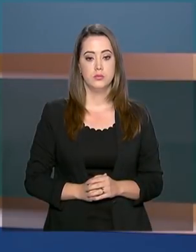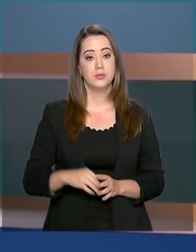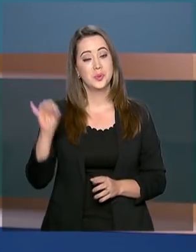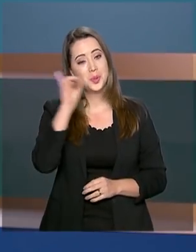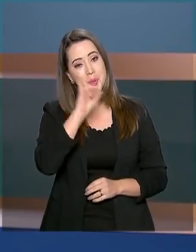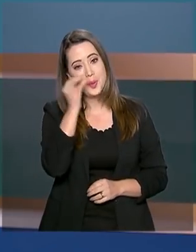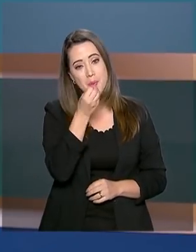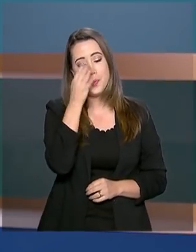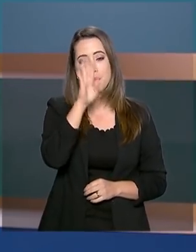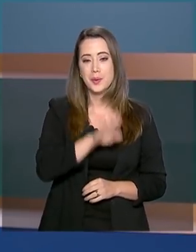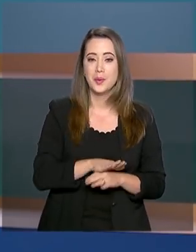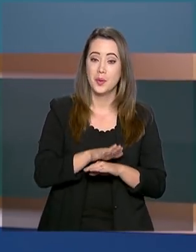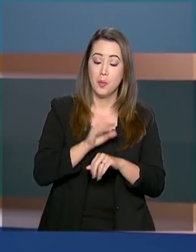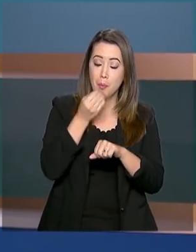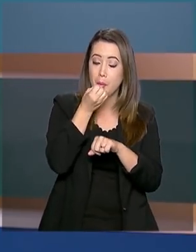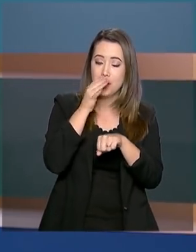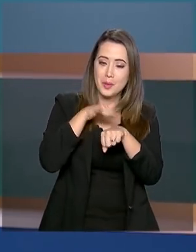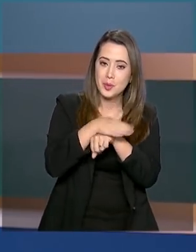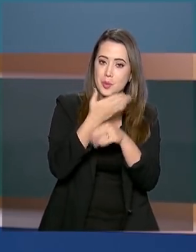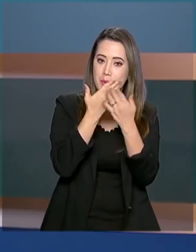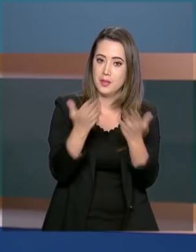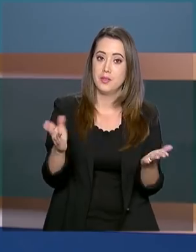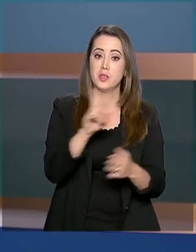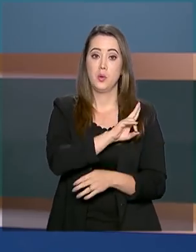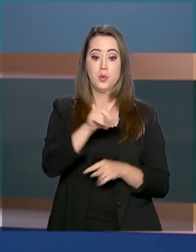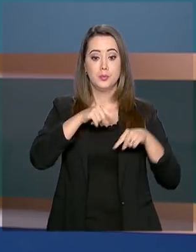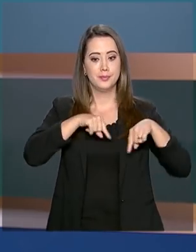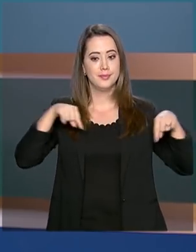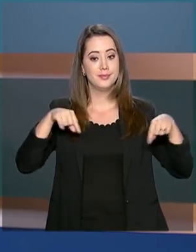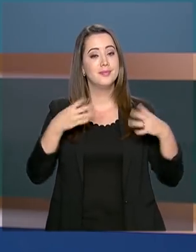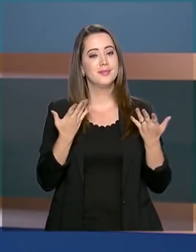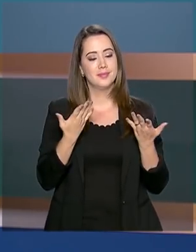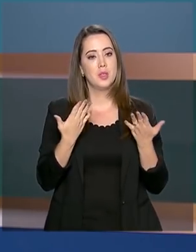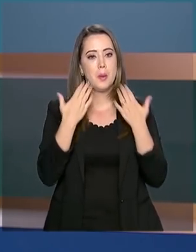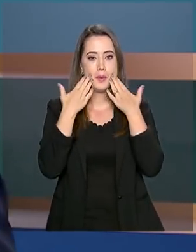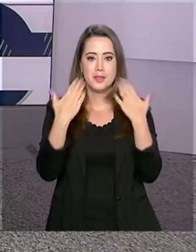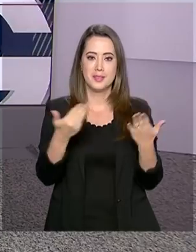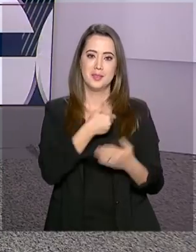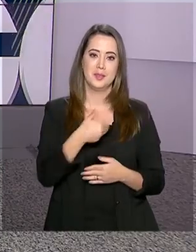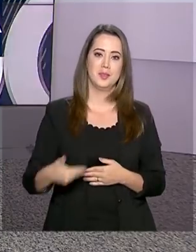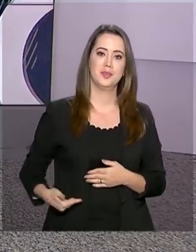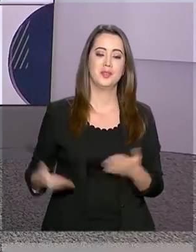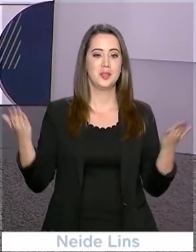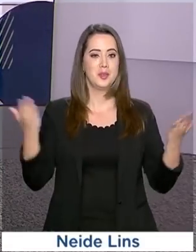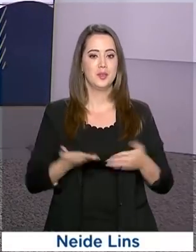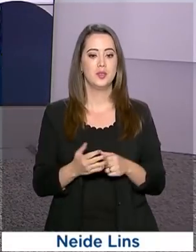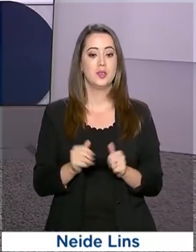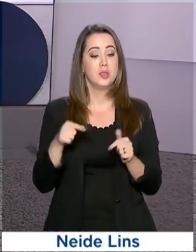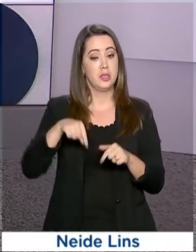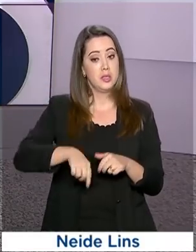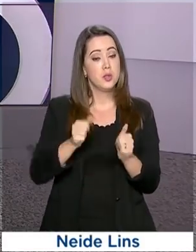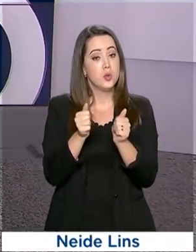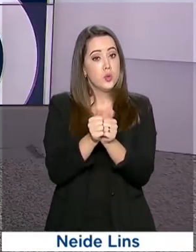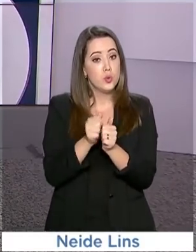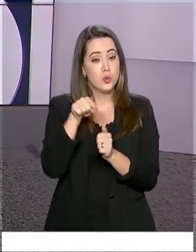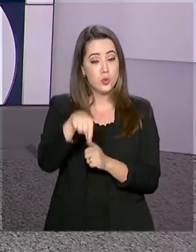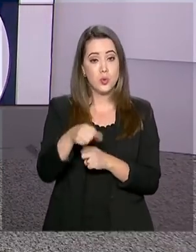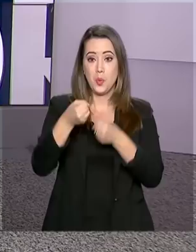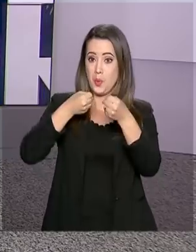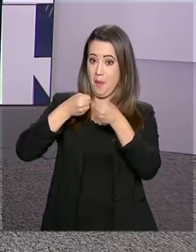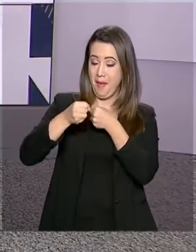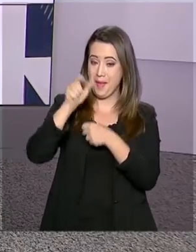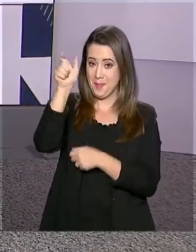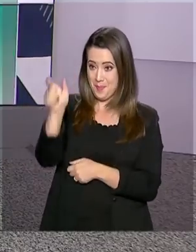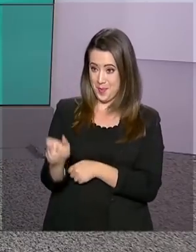Olá, boa noite para você. Eu sou Roberto Camargo e estamos no ar com o Governo Agora. E aqui no estúdio, com a gente, a repórter